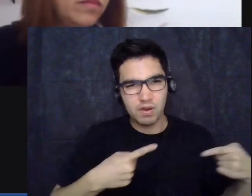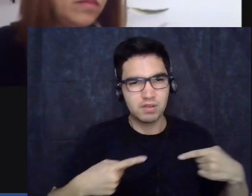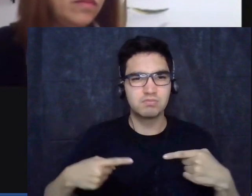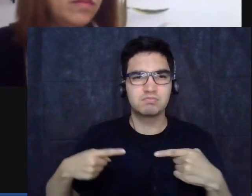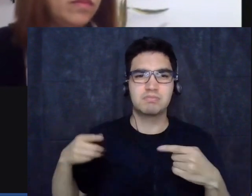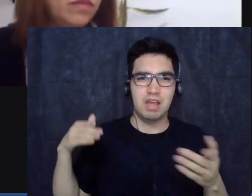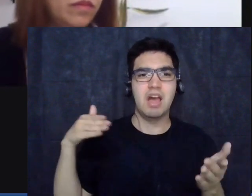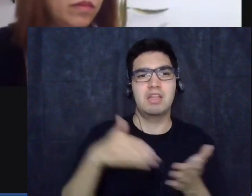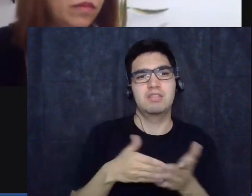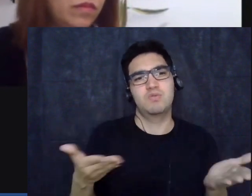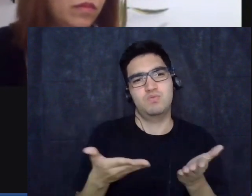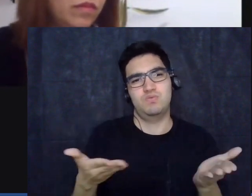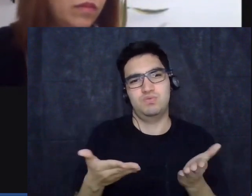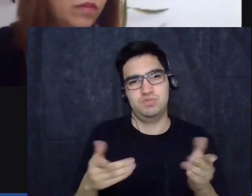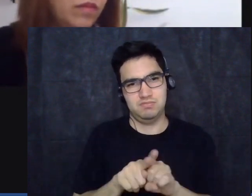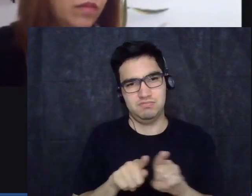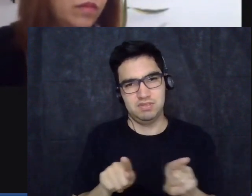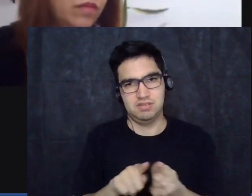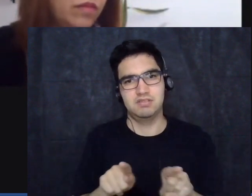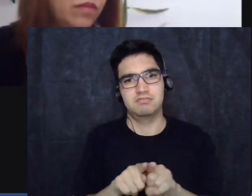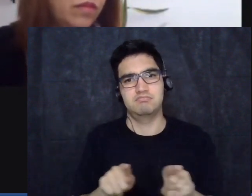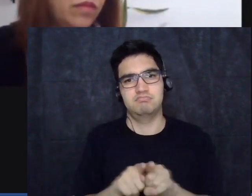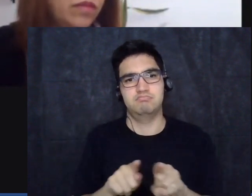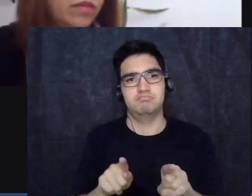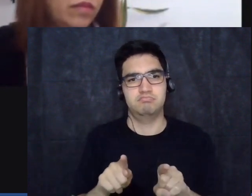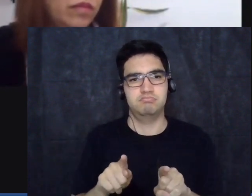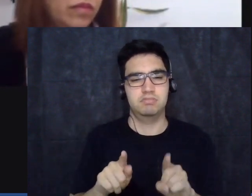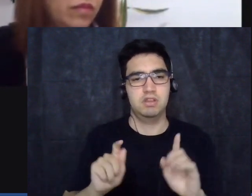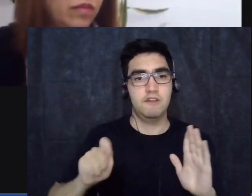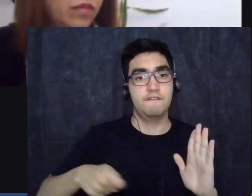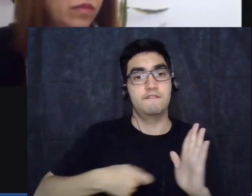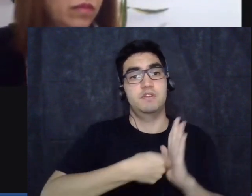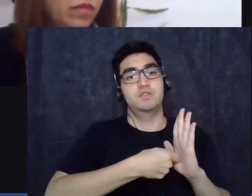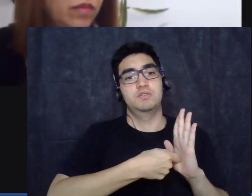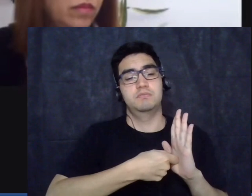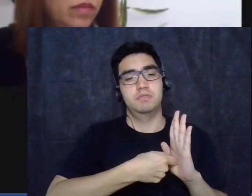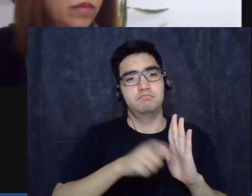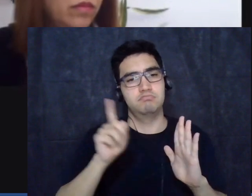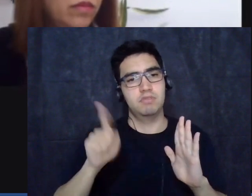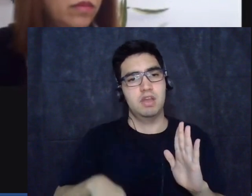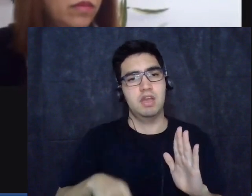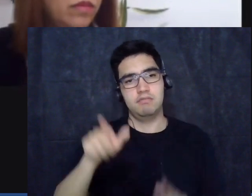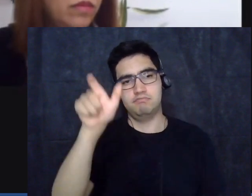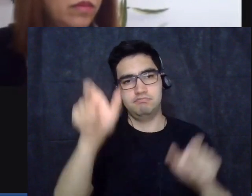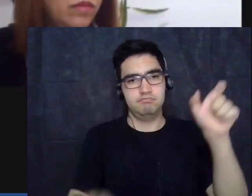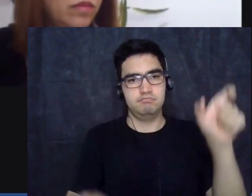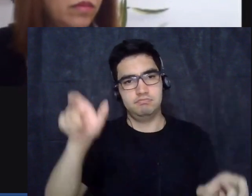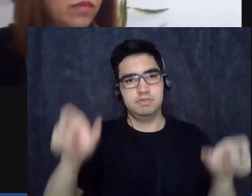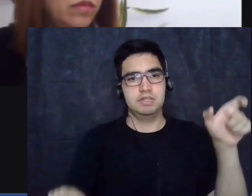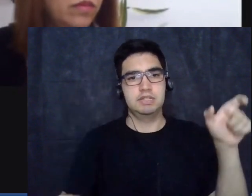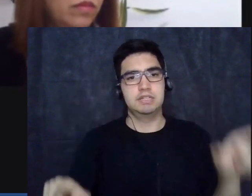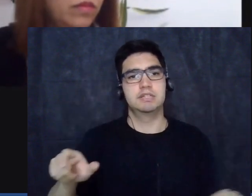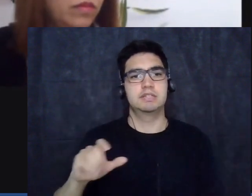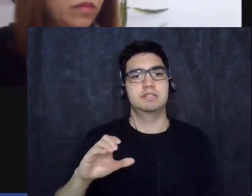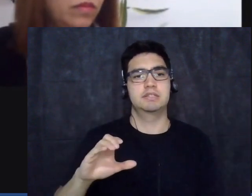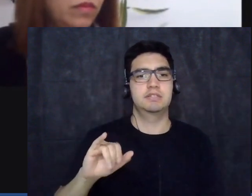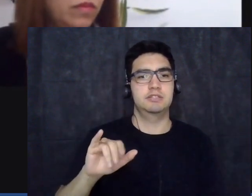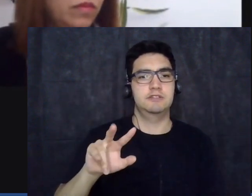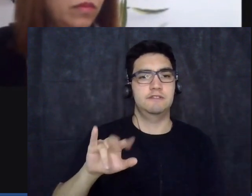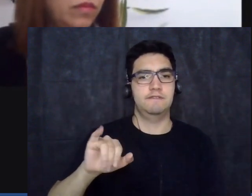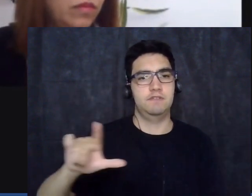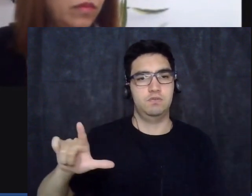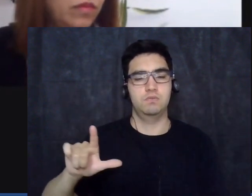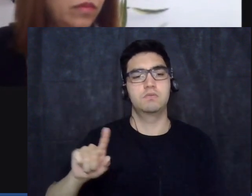as principais vítimas são civis seja crianças idosos